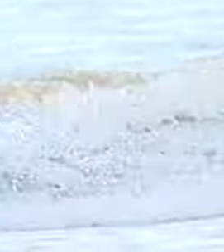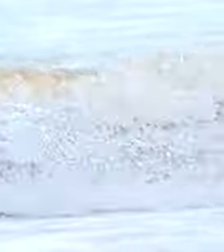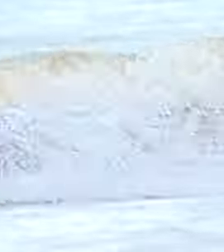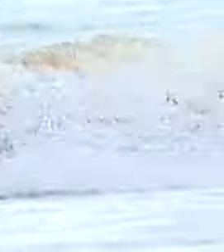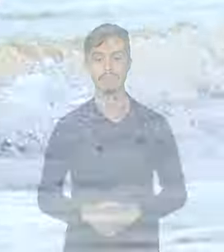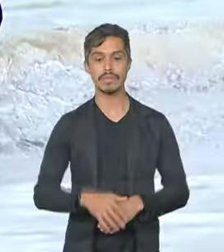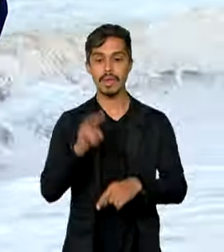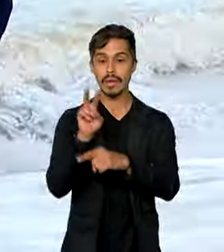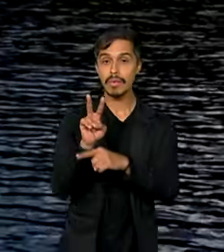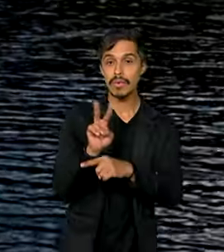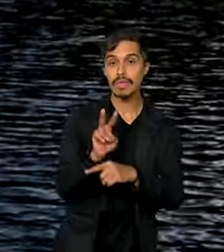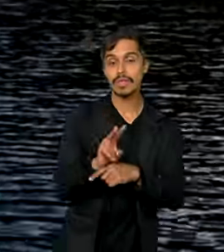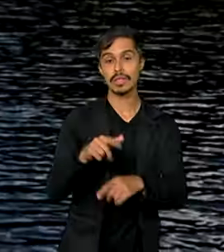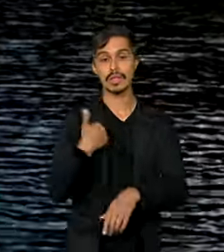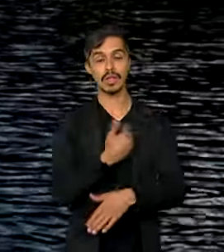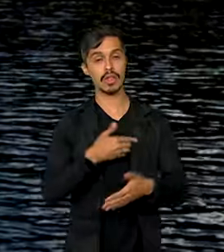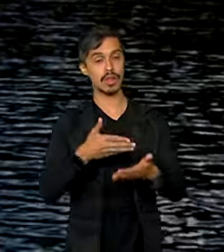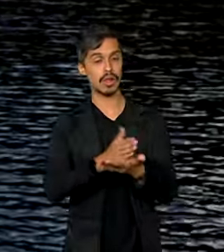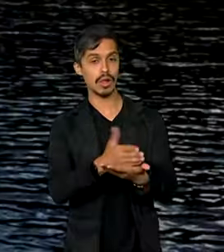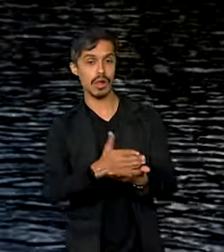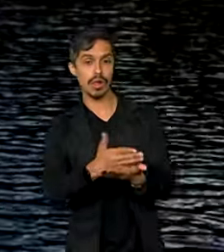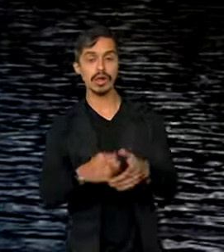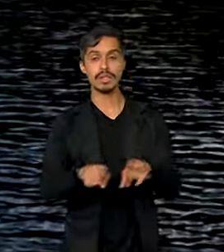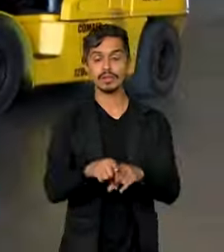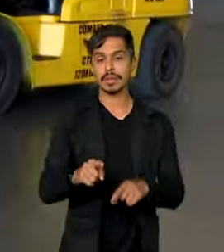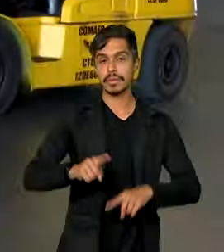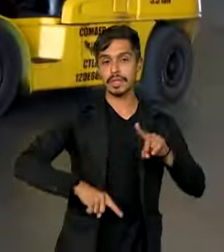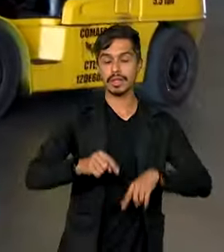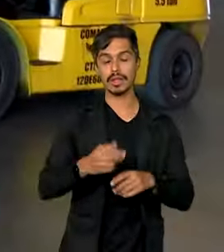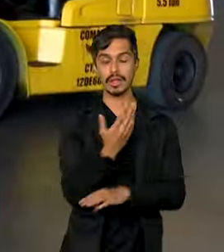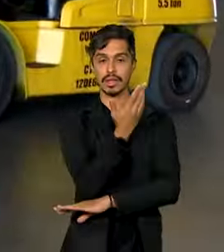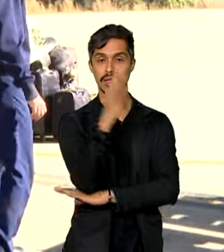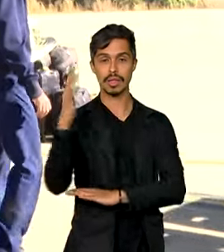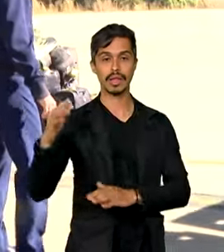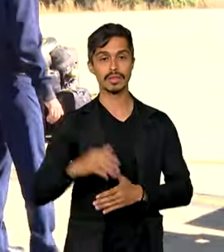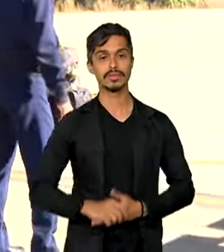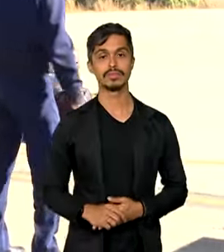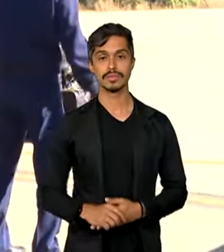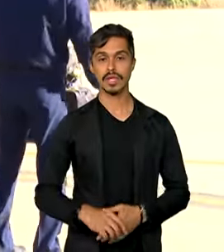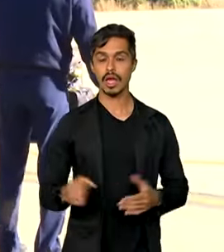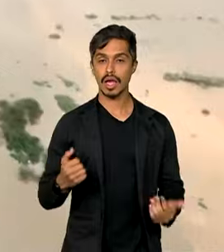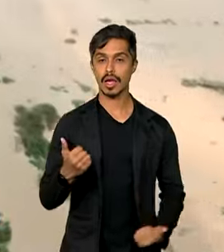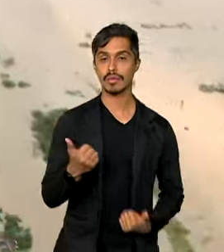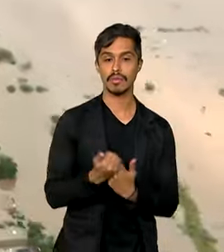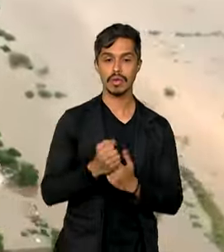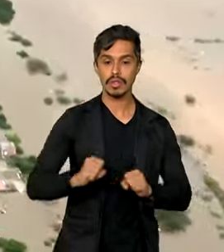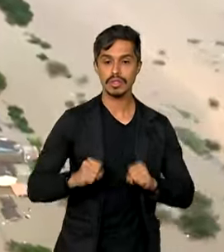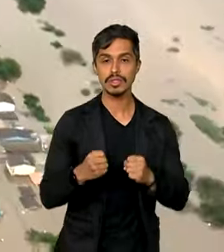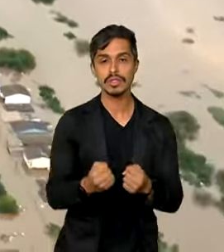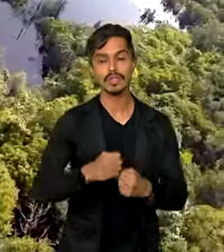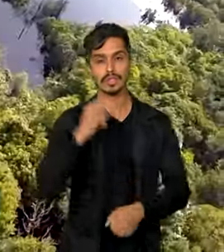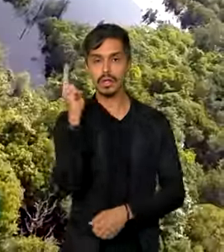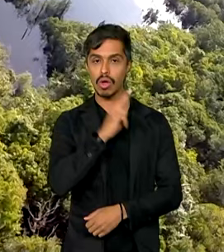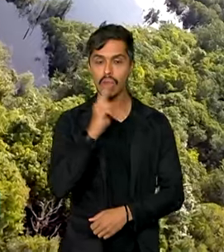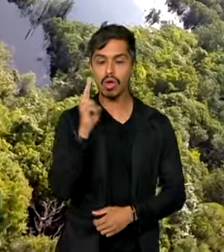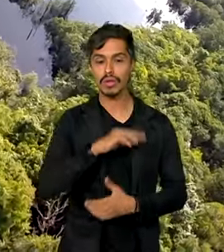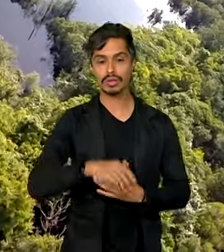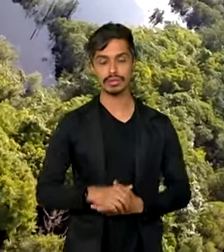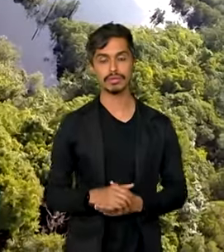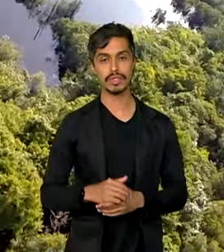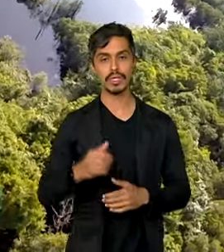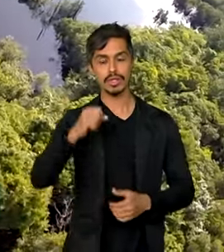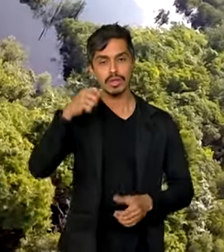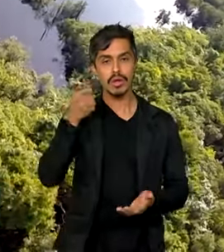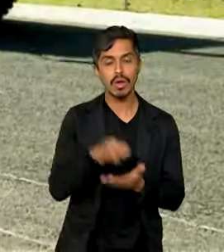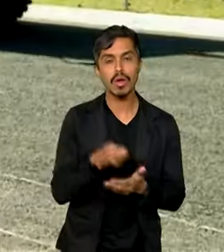Proteção das nossas fronteiras e recursos naturais, apoio a operações de segurança e emergência, garantia da